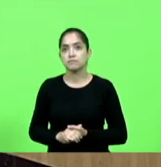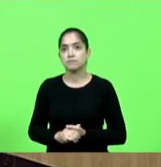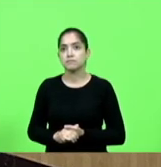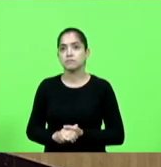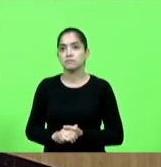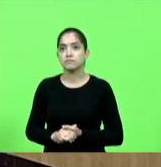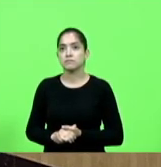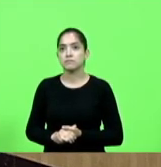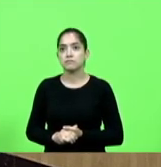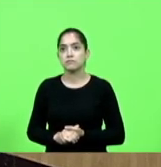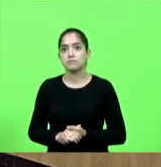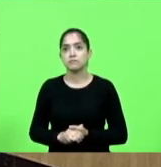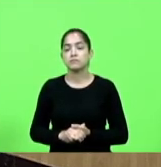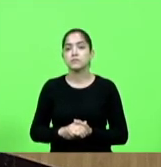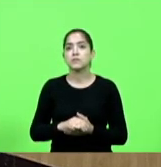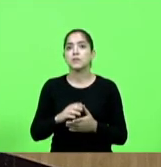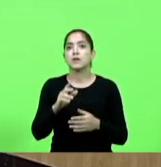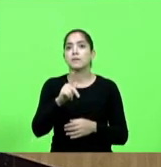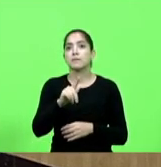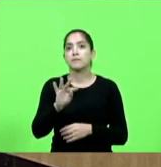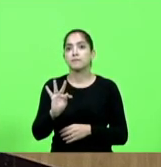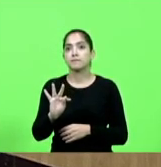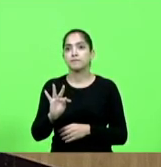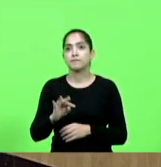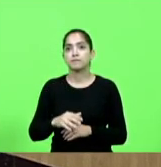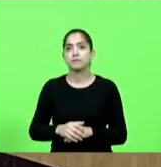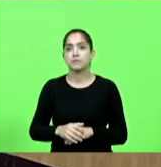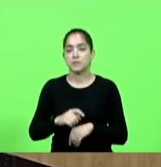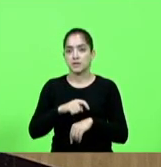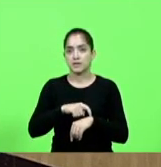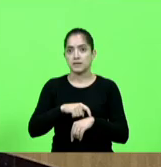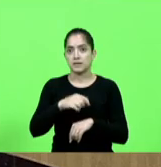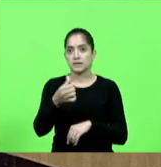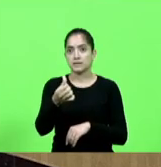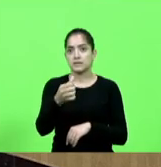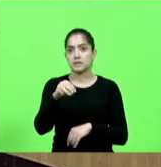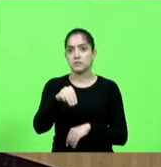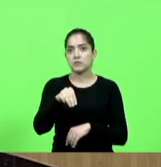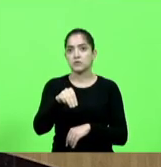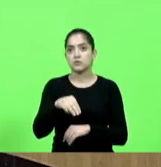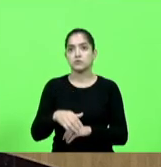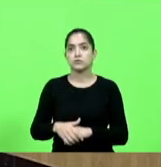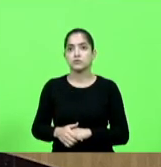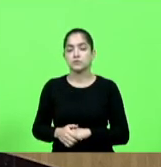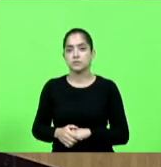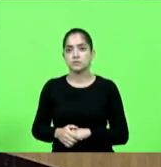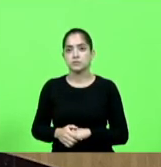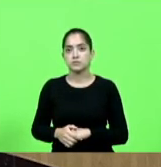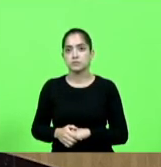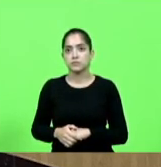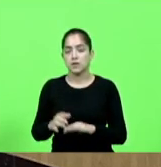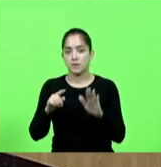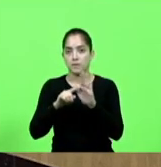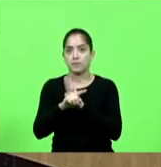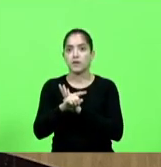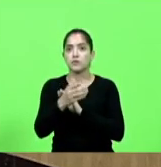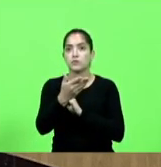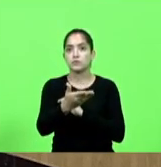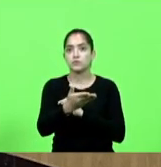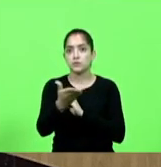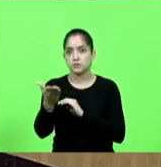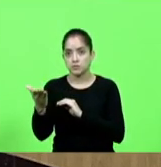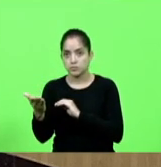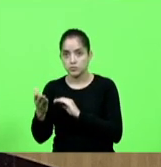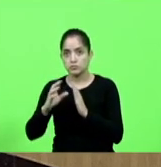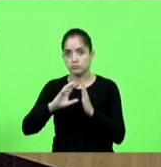partido dos trabalhadores por 5 6 minutos pergunto aí aos deputados